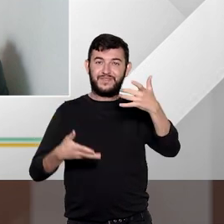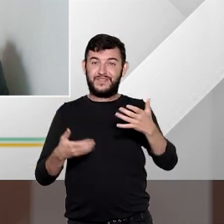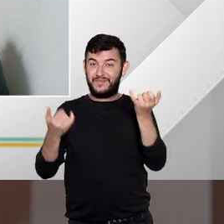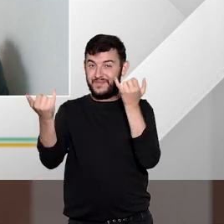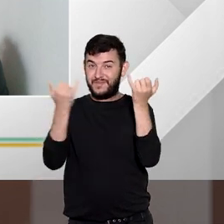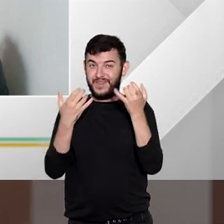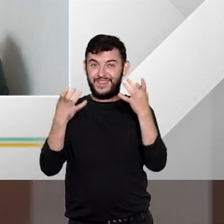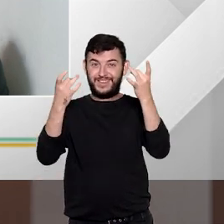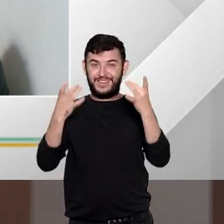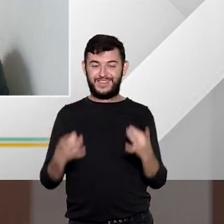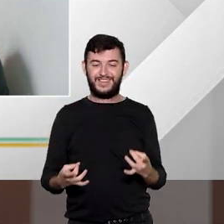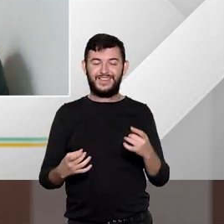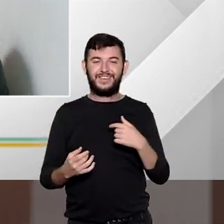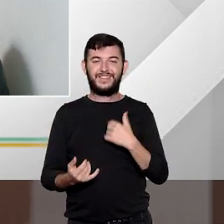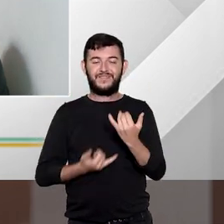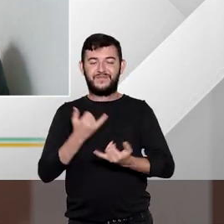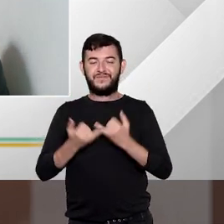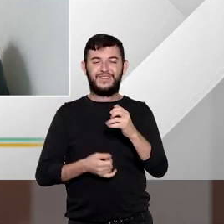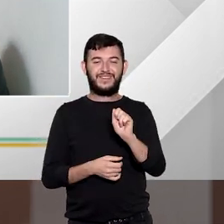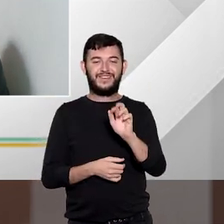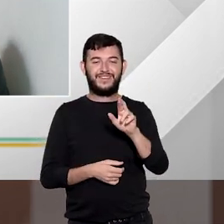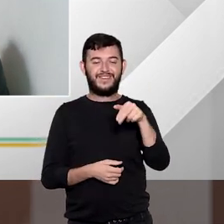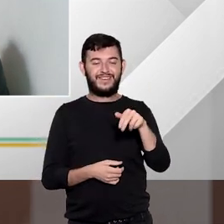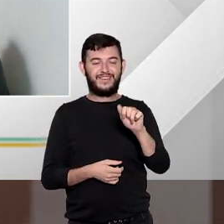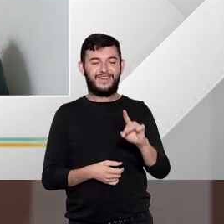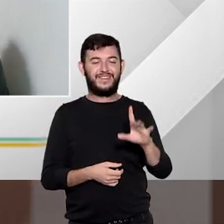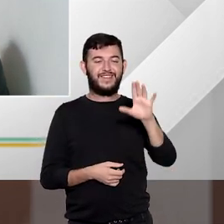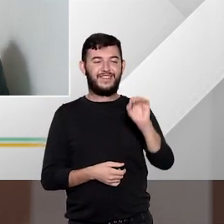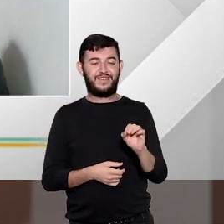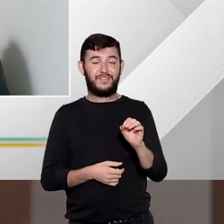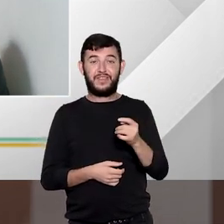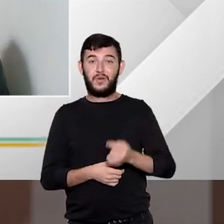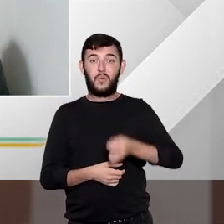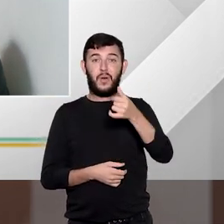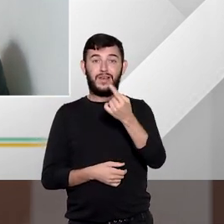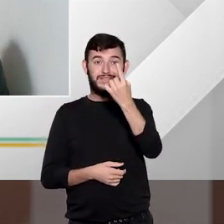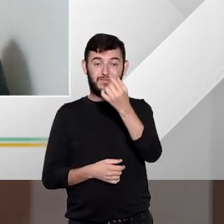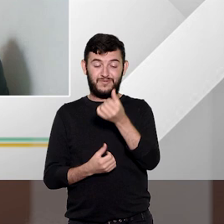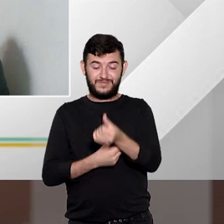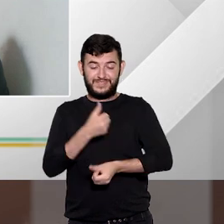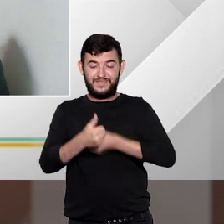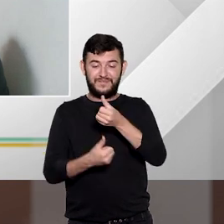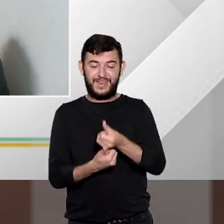informações eu estava brincando com Arnado não é nada não é nada mas foi quase um semestre aqui